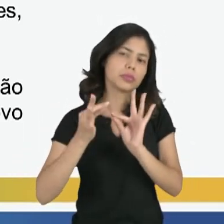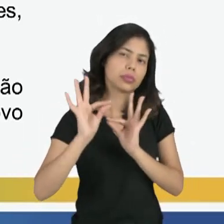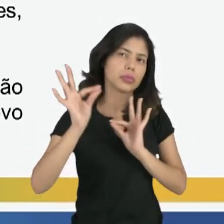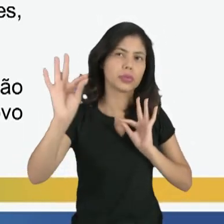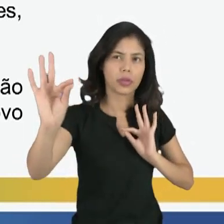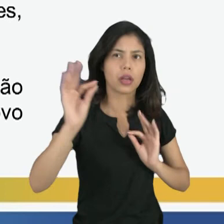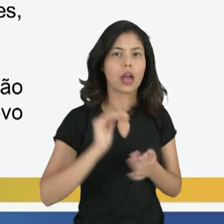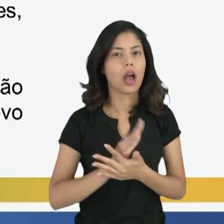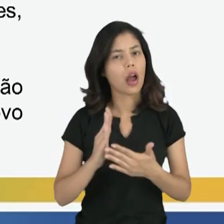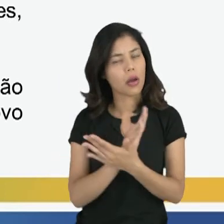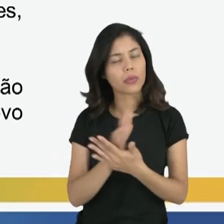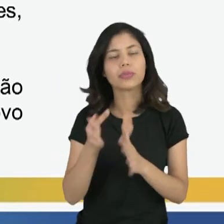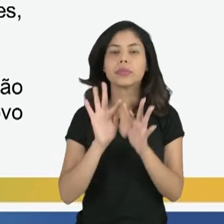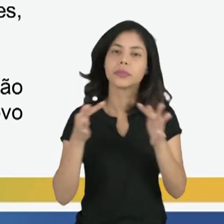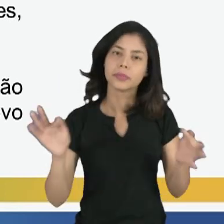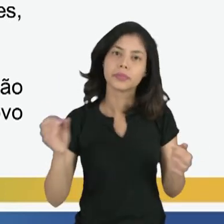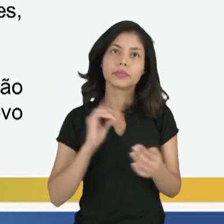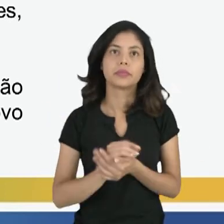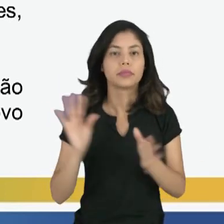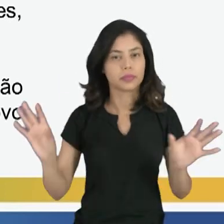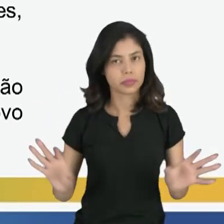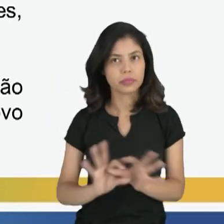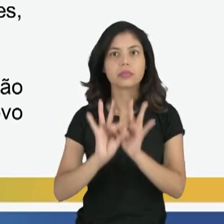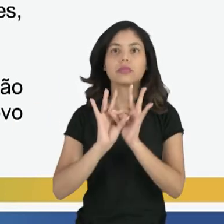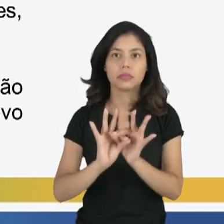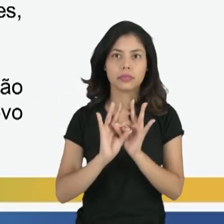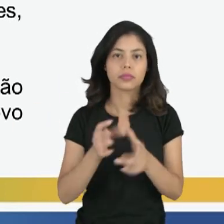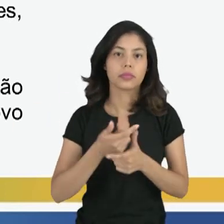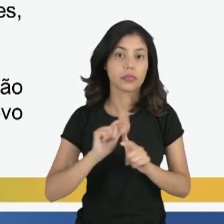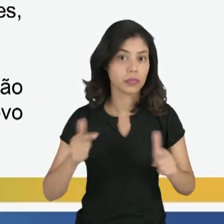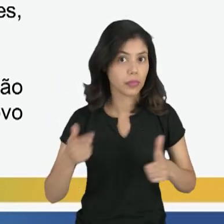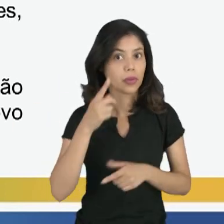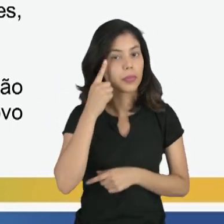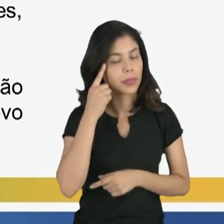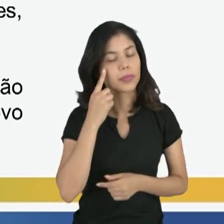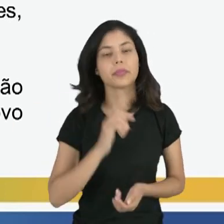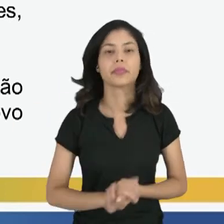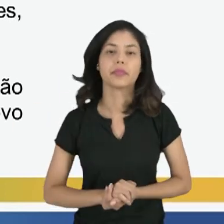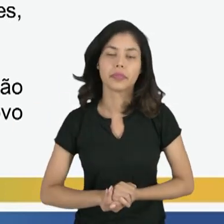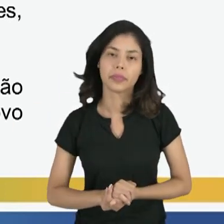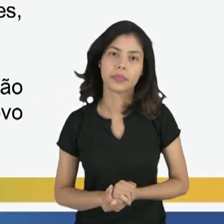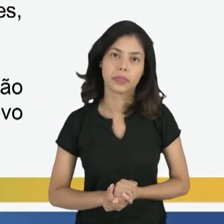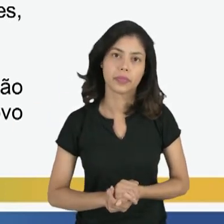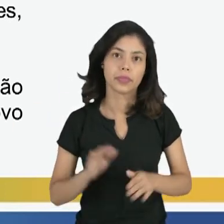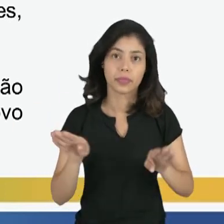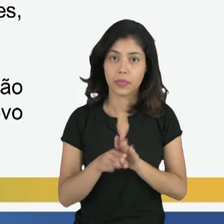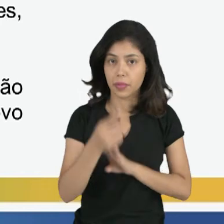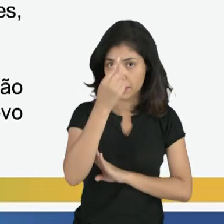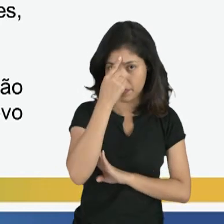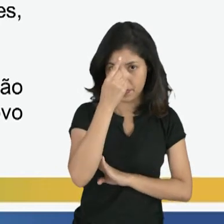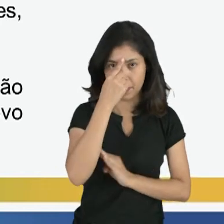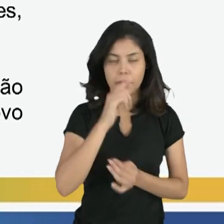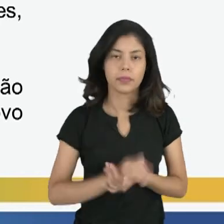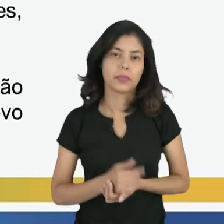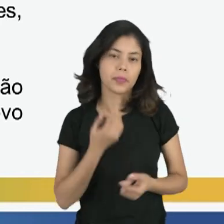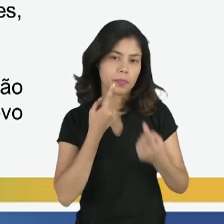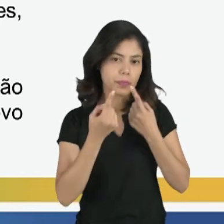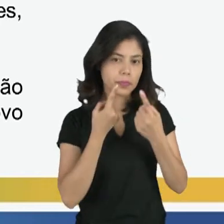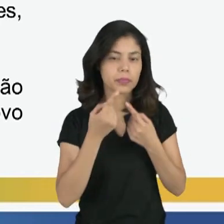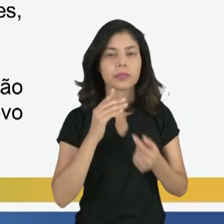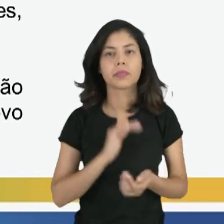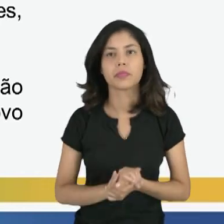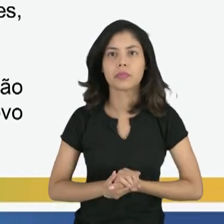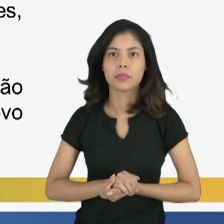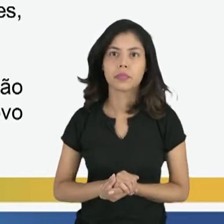Então, são algumas frases ligadas a esse grande pensador, que é o pai da dialética, da filosofia,